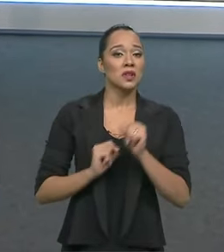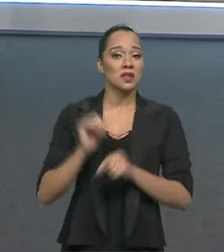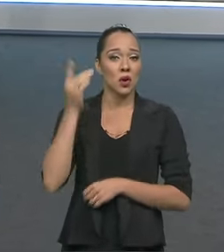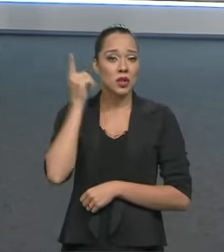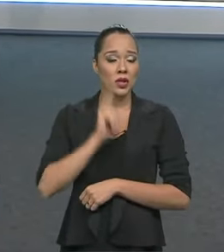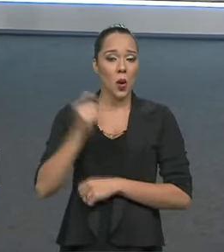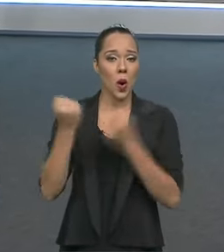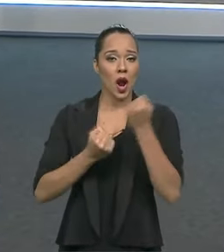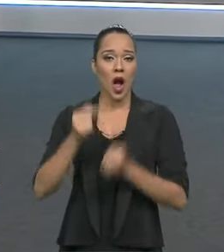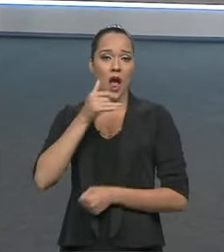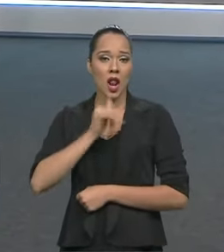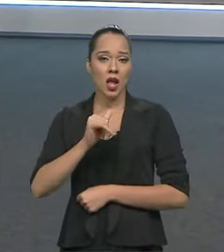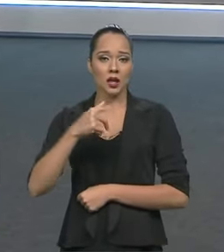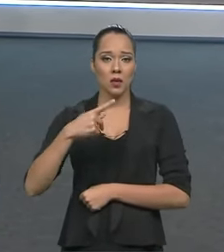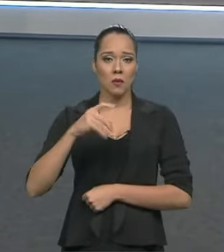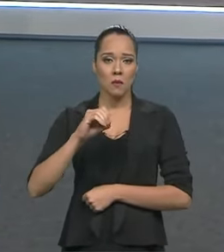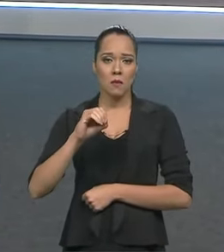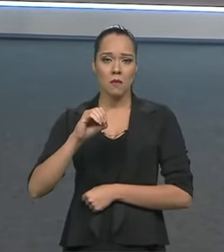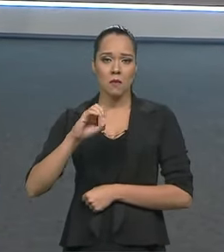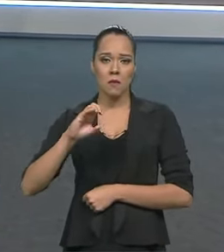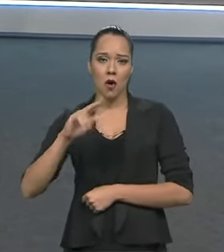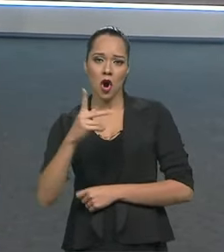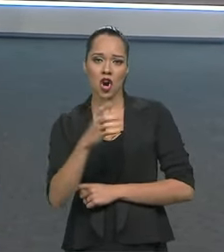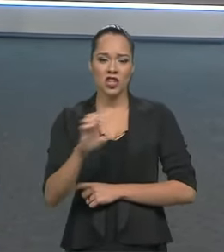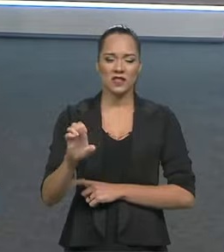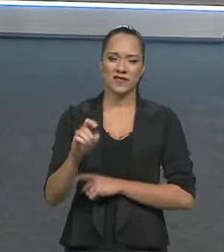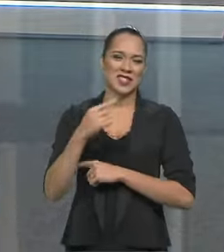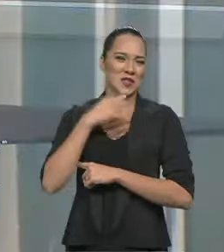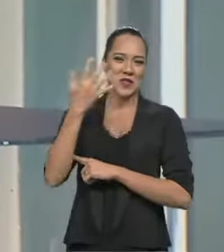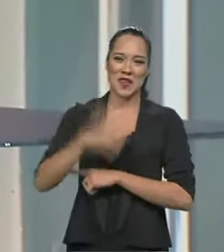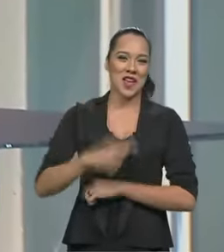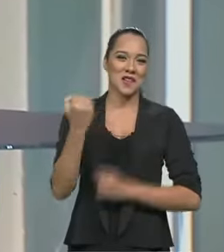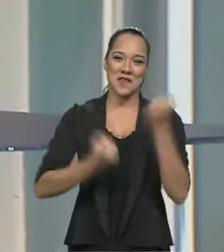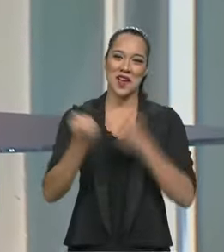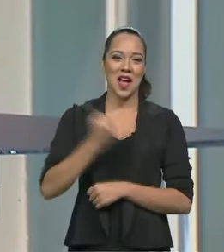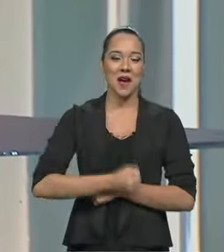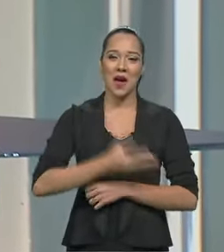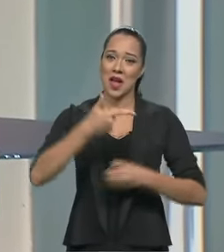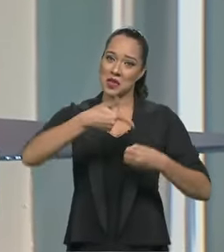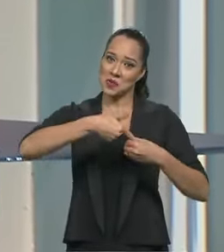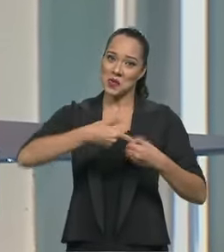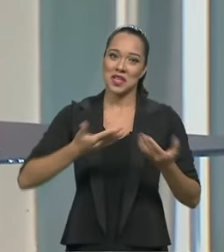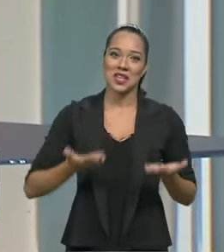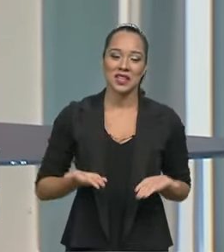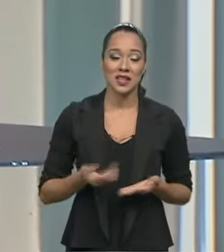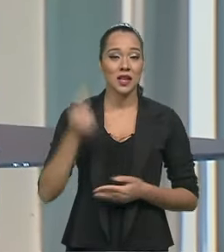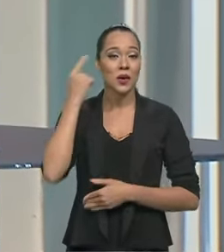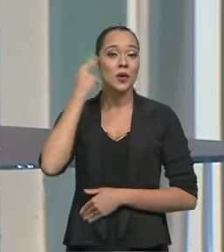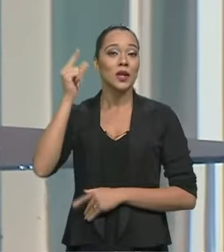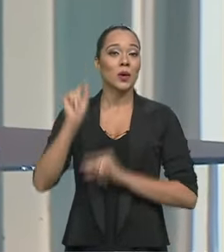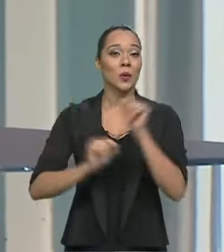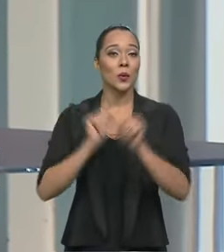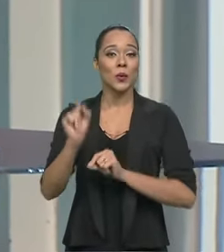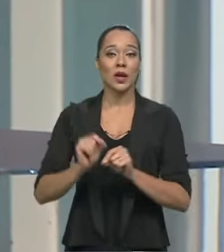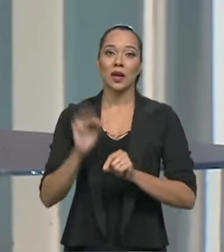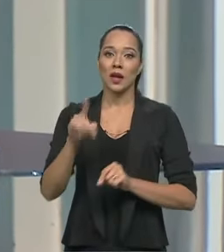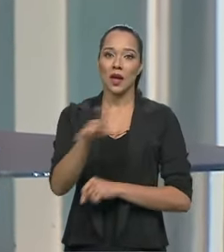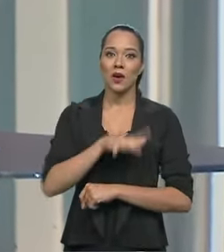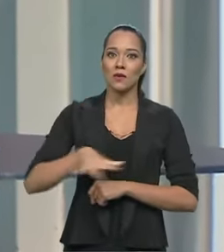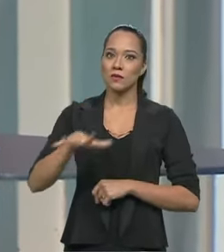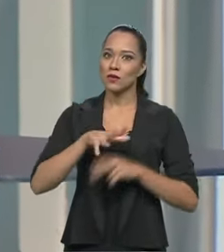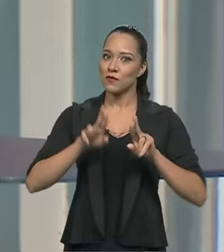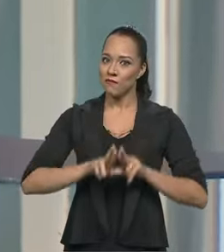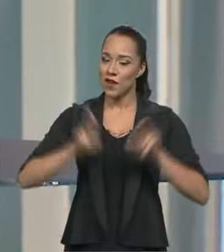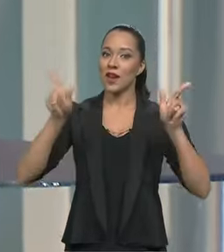ganhar um carro elétrico, um poste elétrico hoje, você fala assim, eu não quero mais um carro a gasolina. Entende? É um step muito